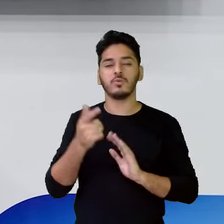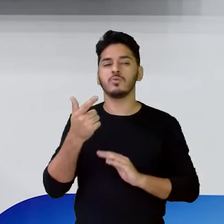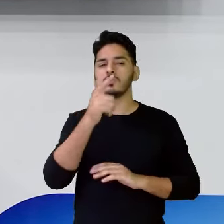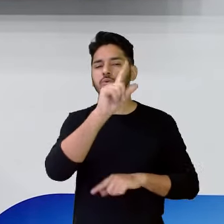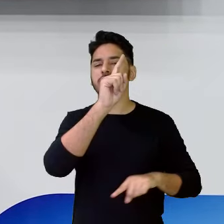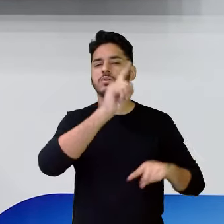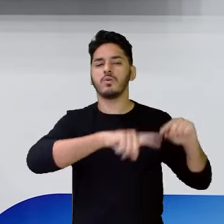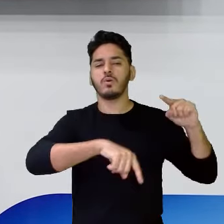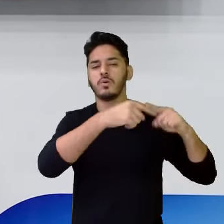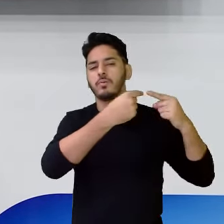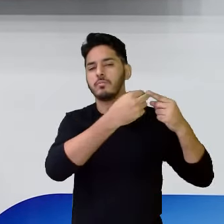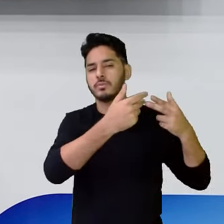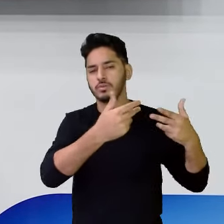outros são objetos.